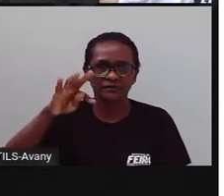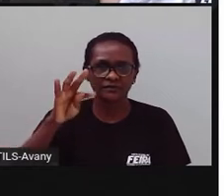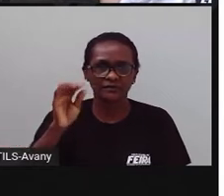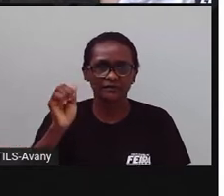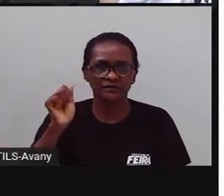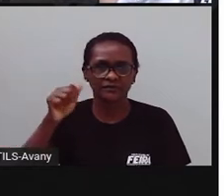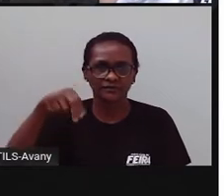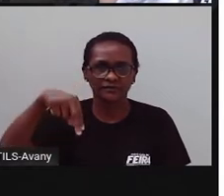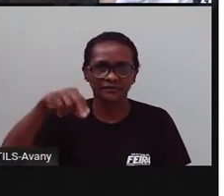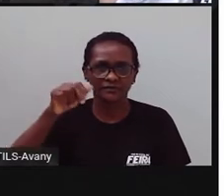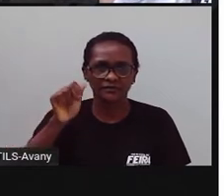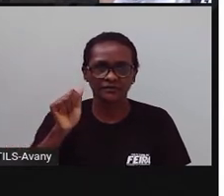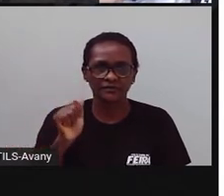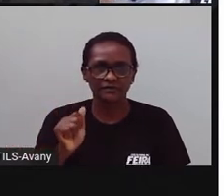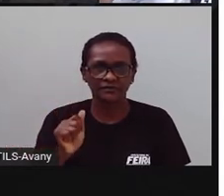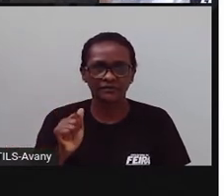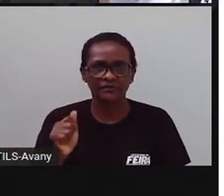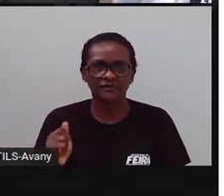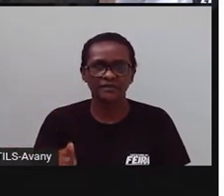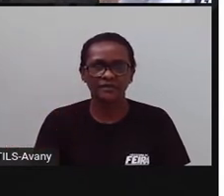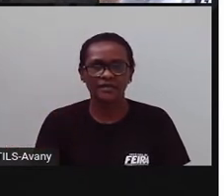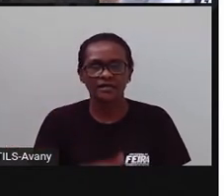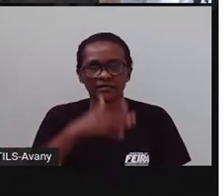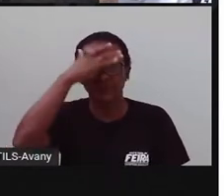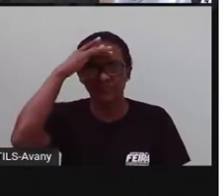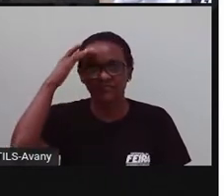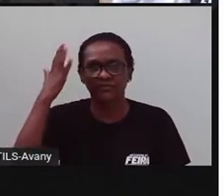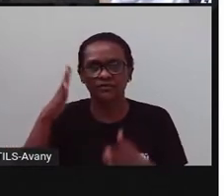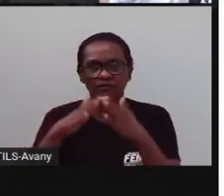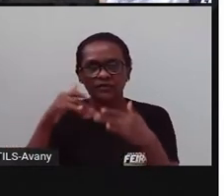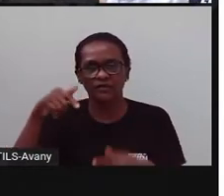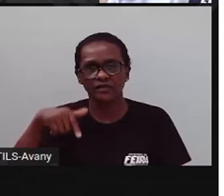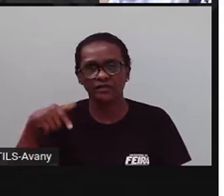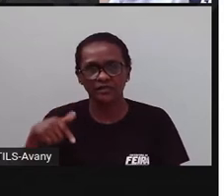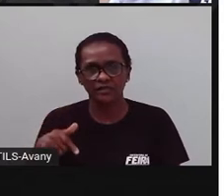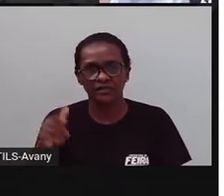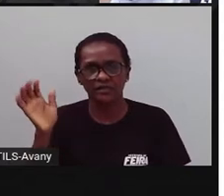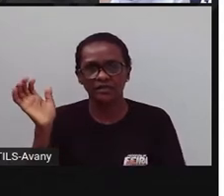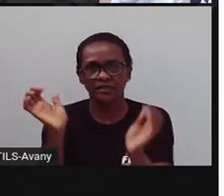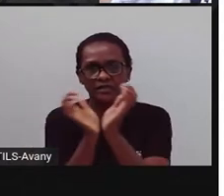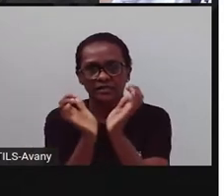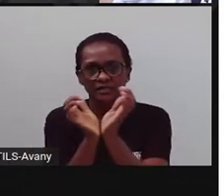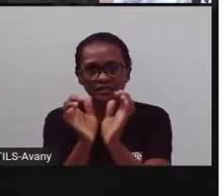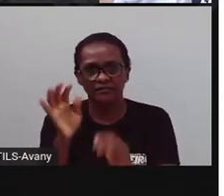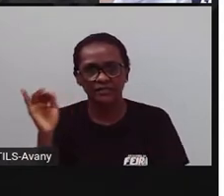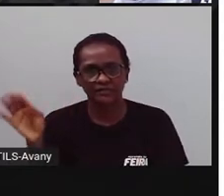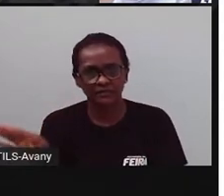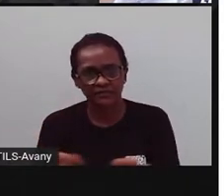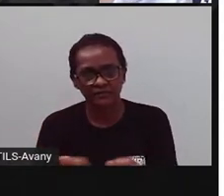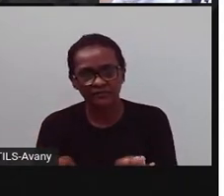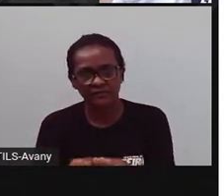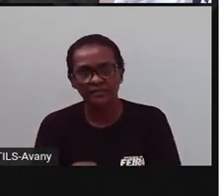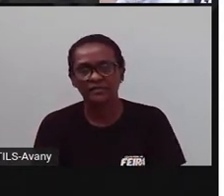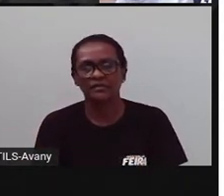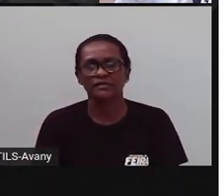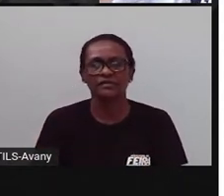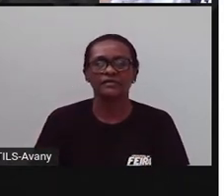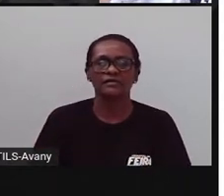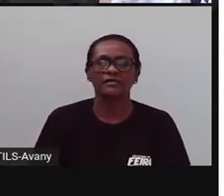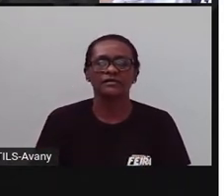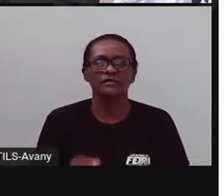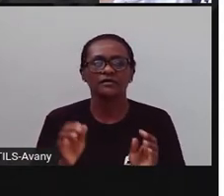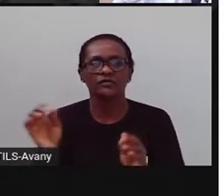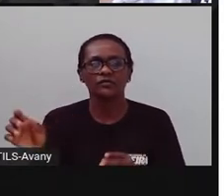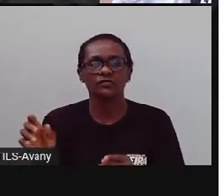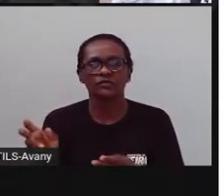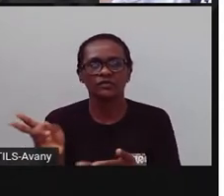fatores importantes para a nossa cidade, Nossa cidade, ela se sustenta também pela agricultura, agricultura familiar, né?